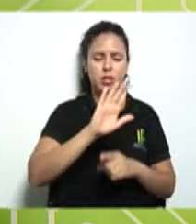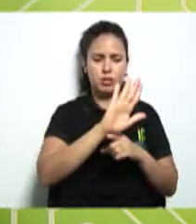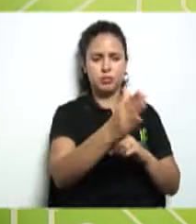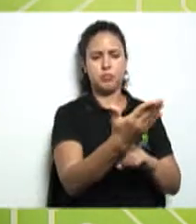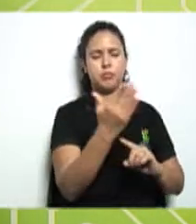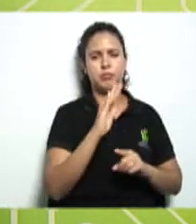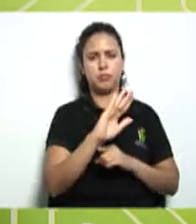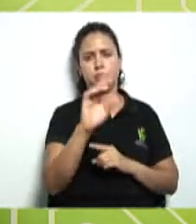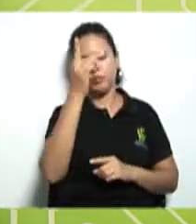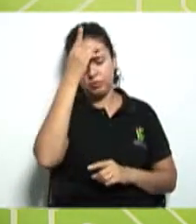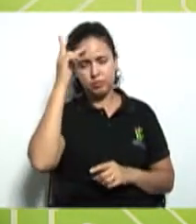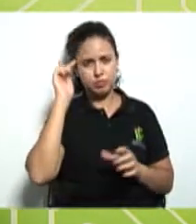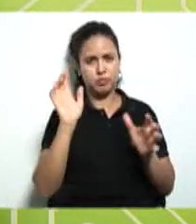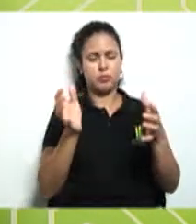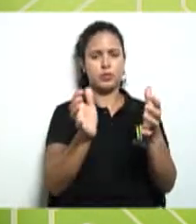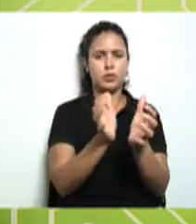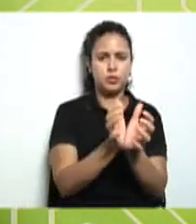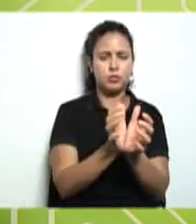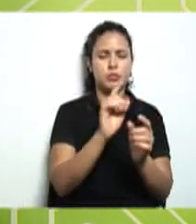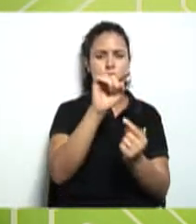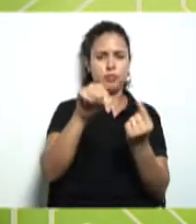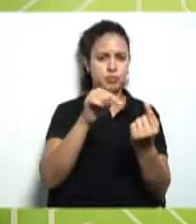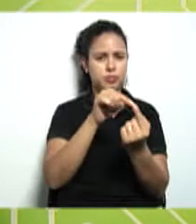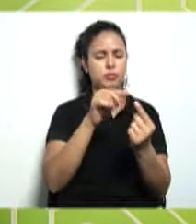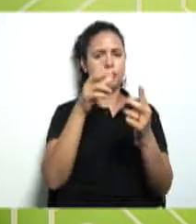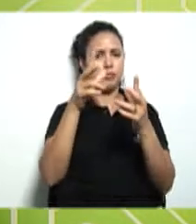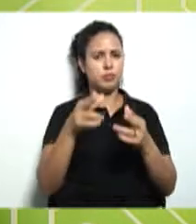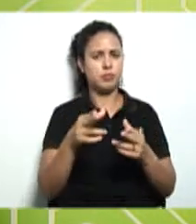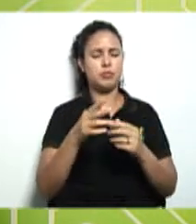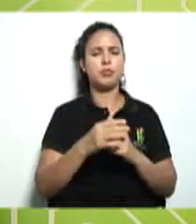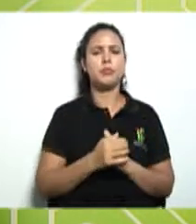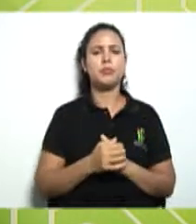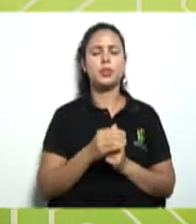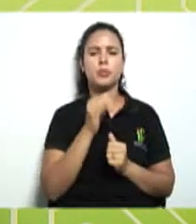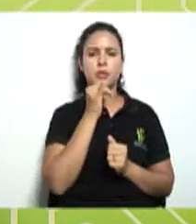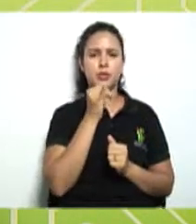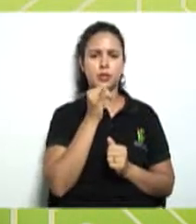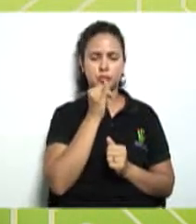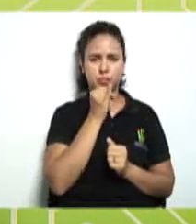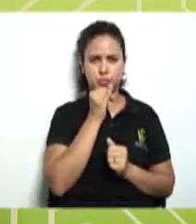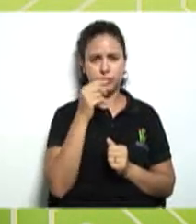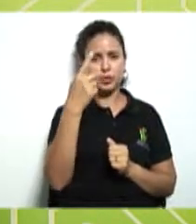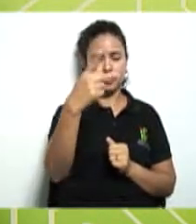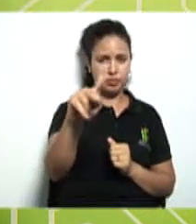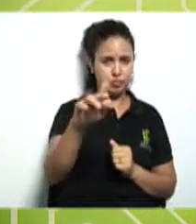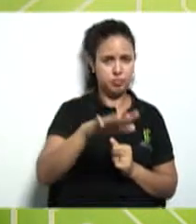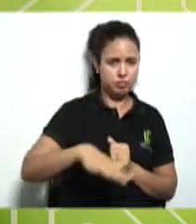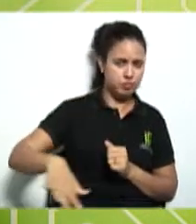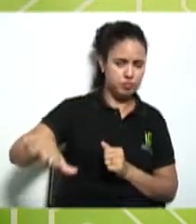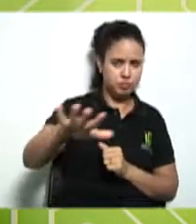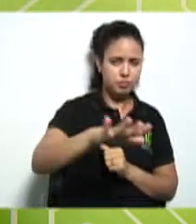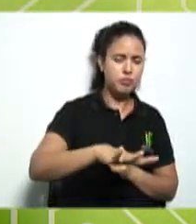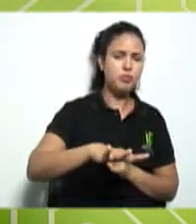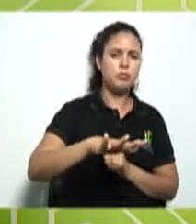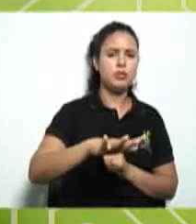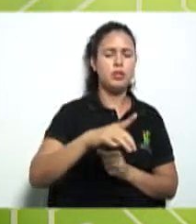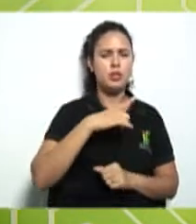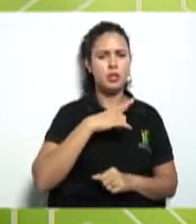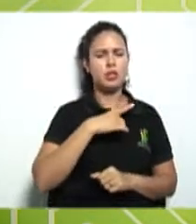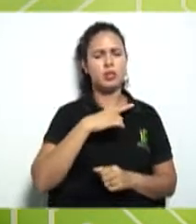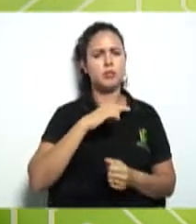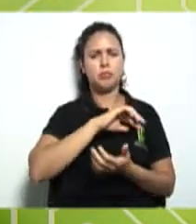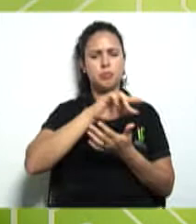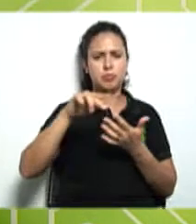mesma necessidade. Vamos começar por um exemplo. Aí na sua localidade, vamos supor que tem vários